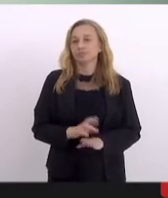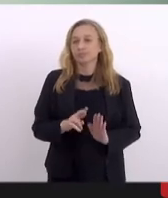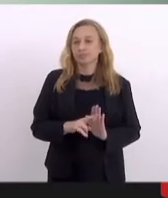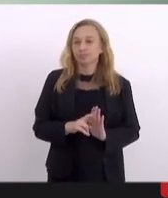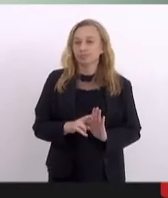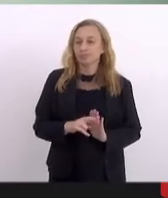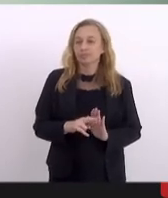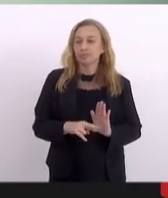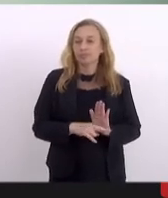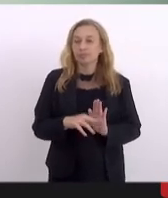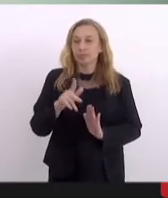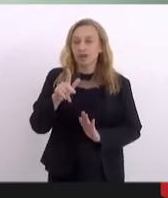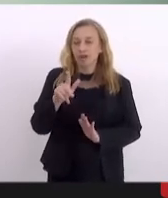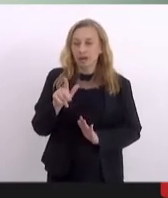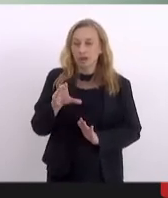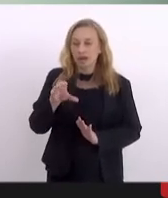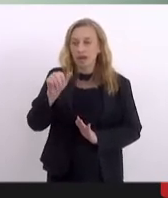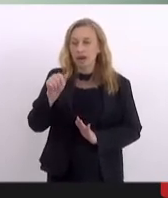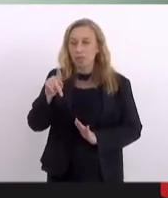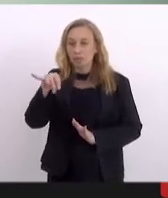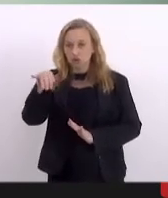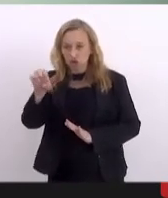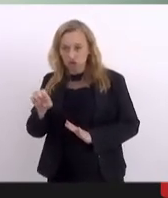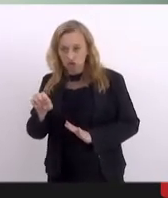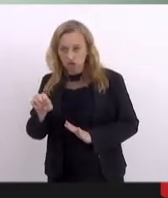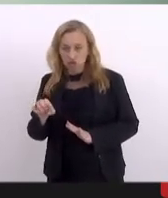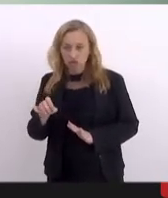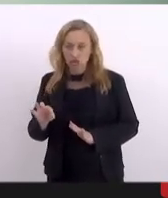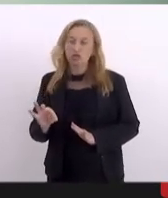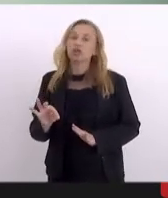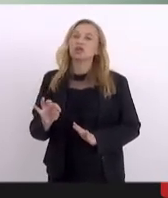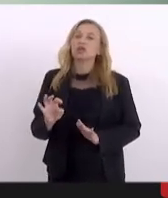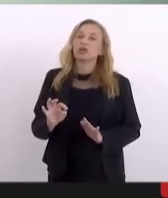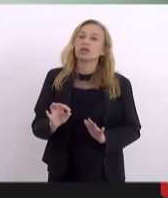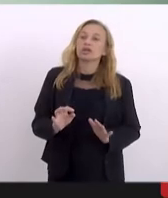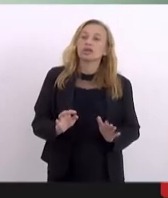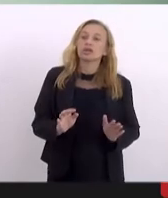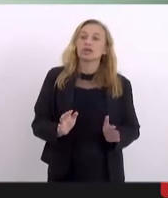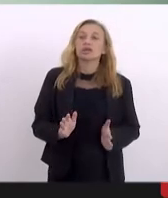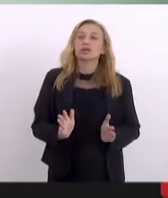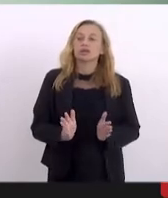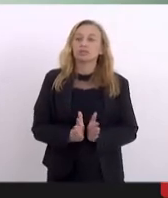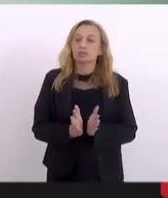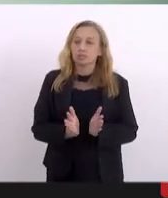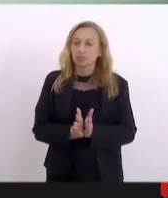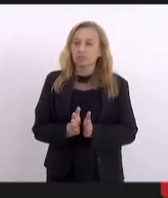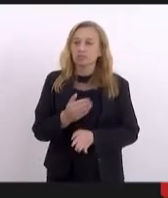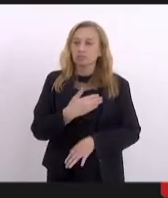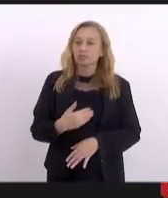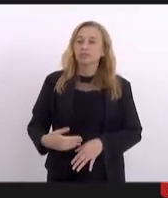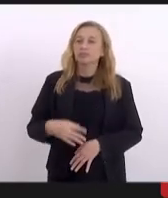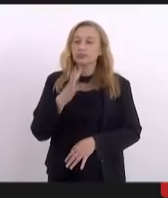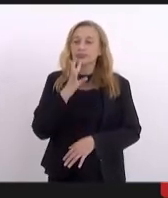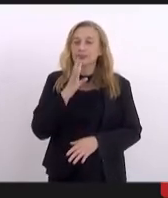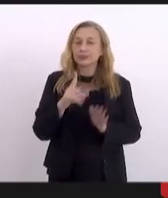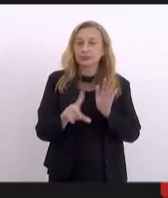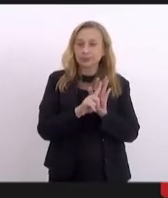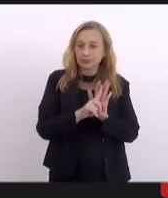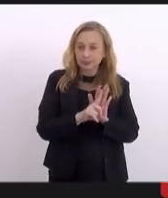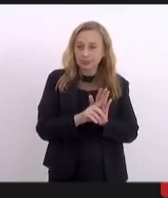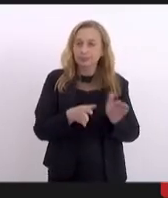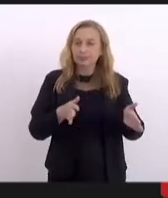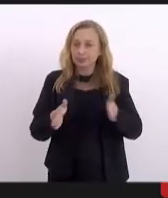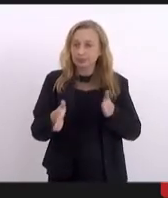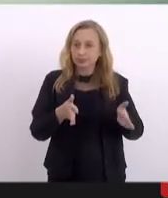caput, aplicar-se-ão durante o período de calamidade pública, reconhecido por lei, bem como durante